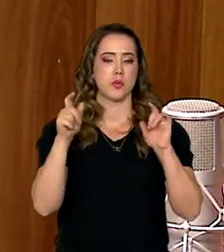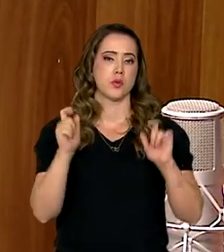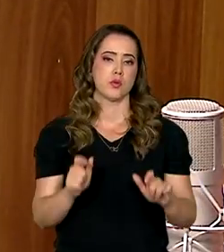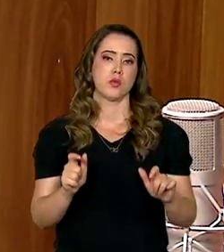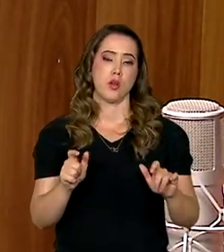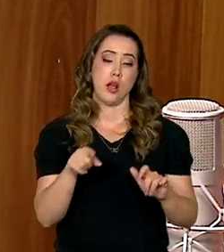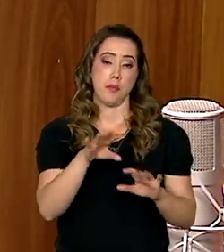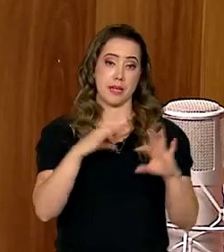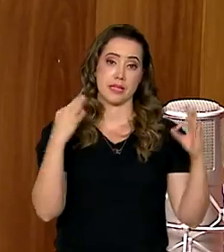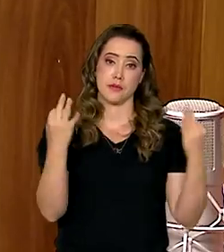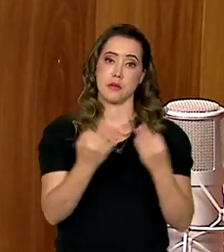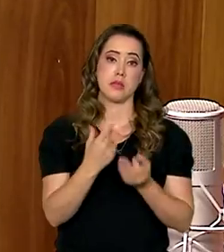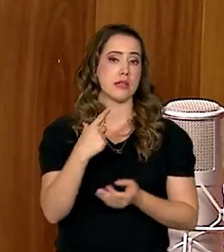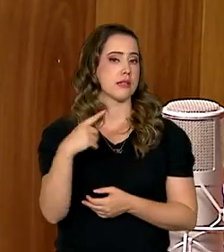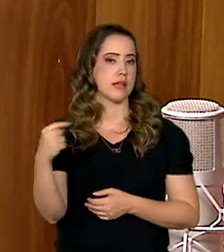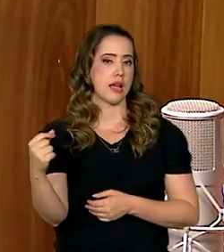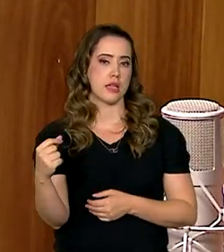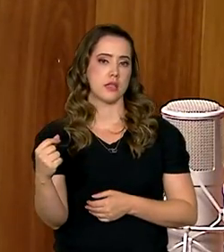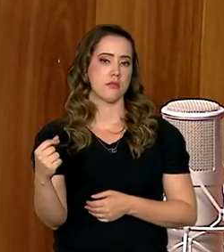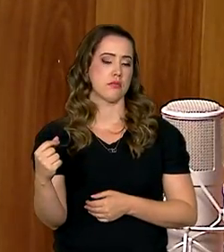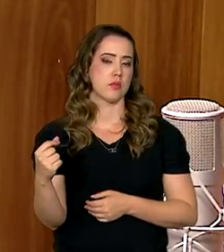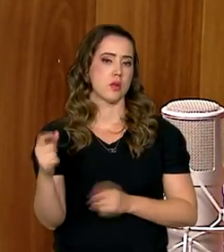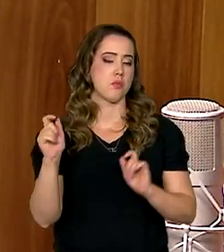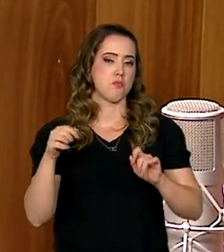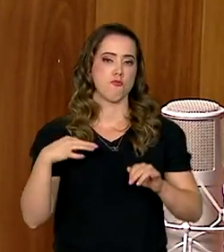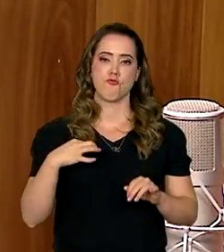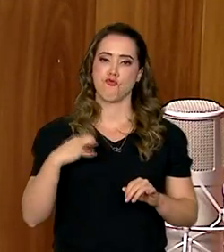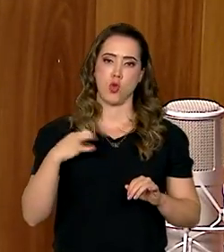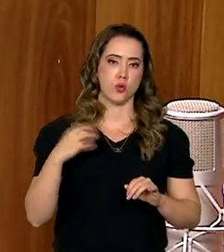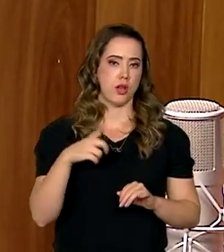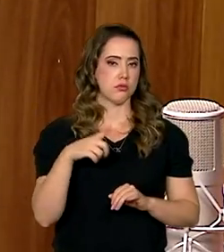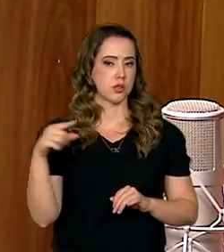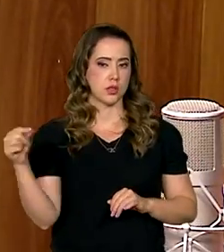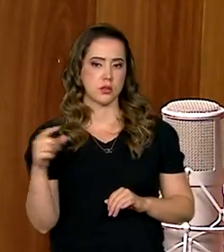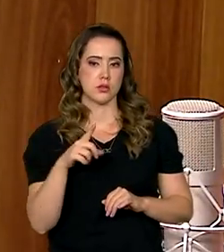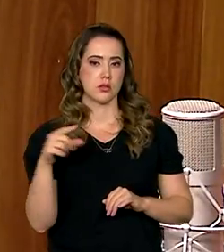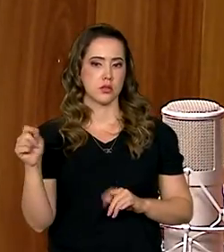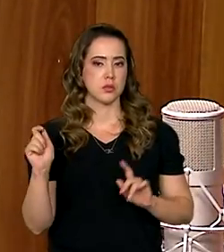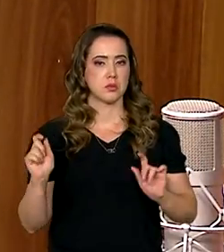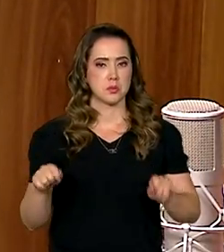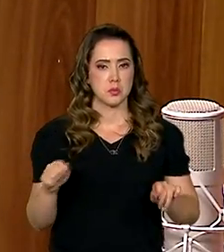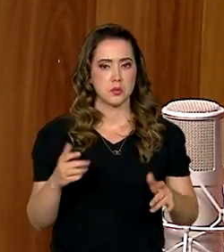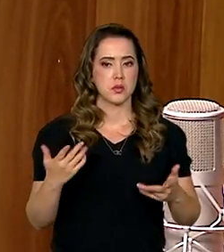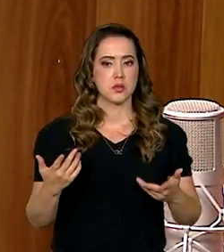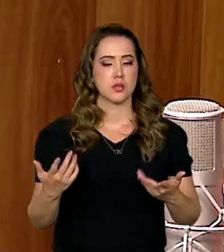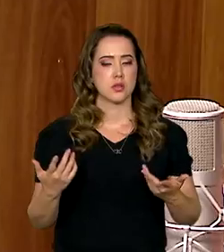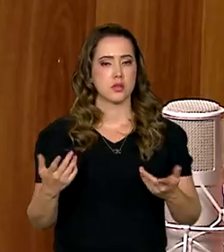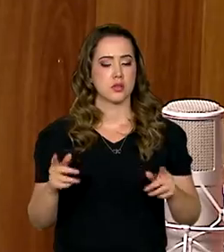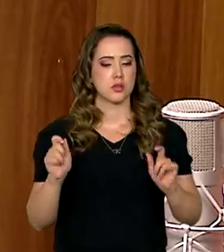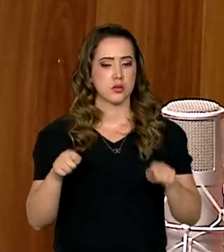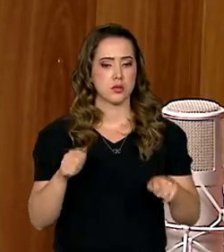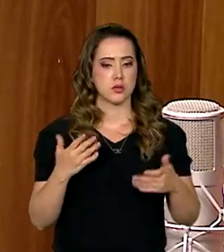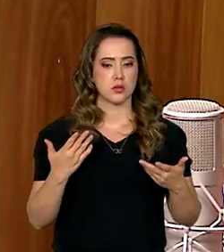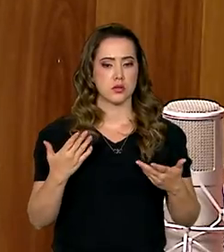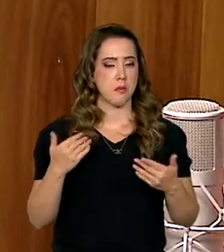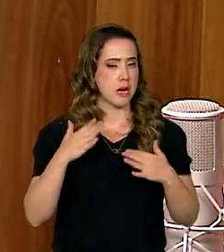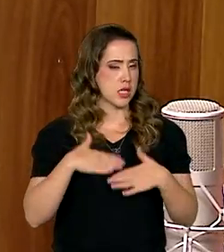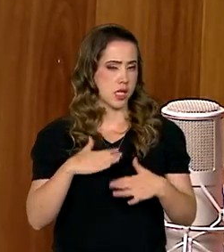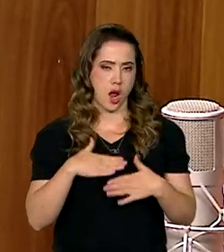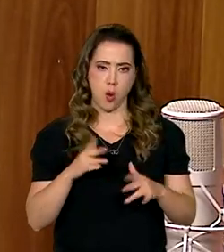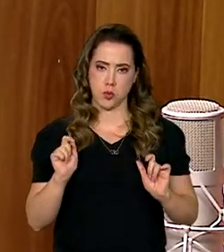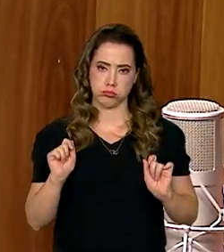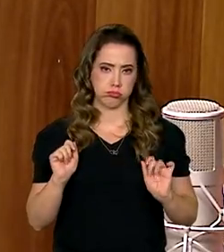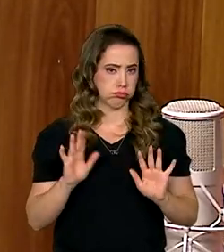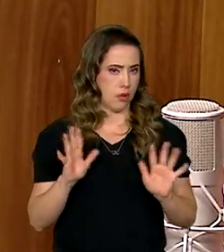para as famílias saírem de forma voluntária, né? E de forma ali o mais tranquilo